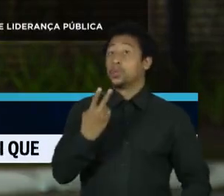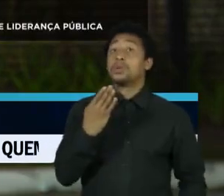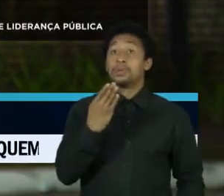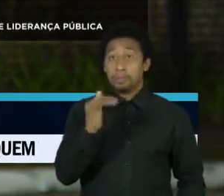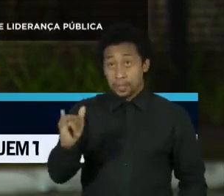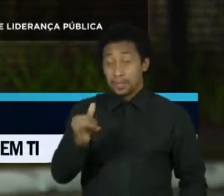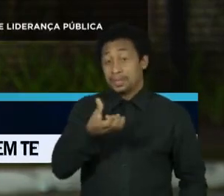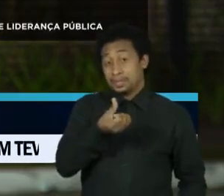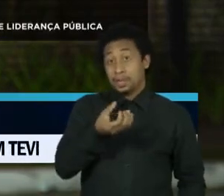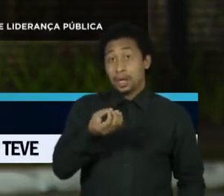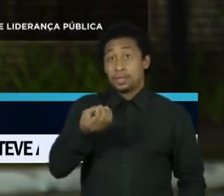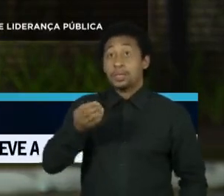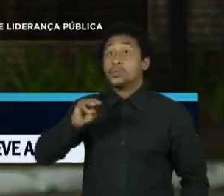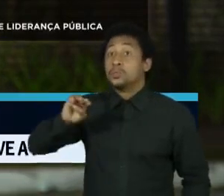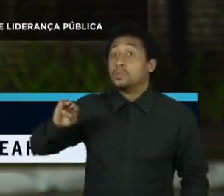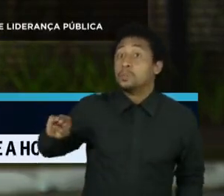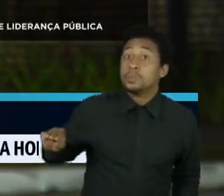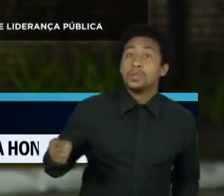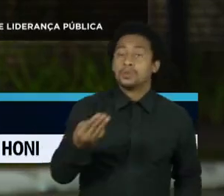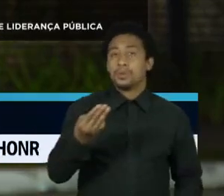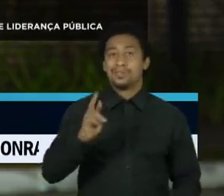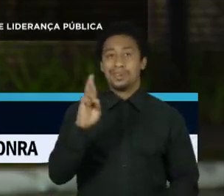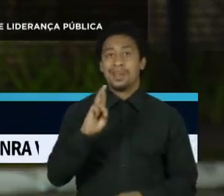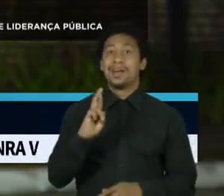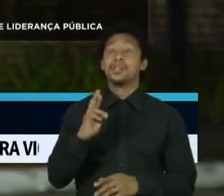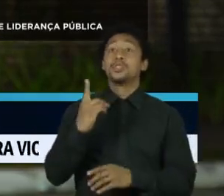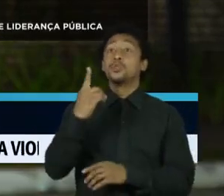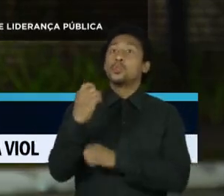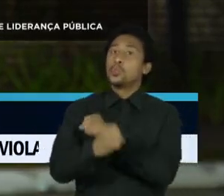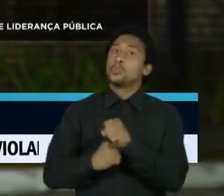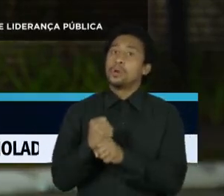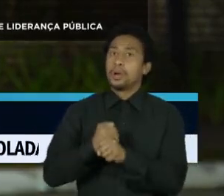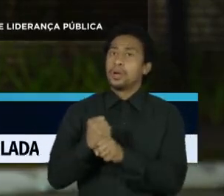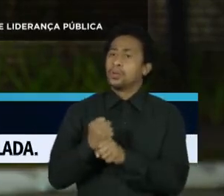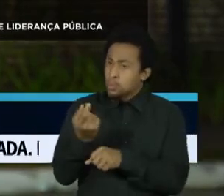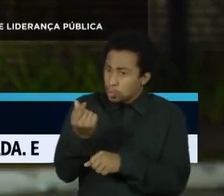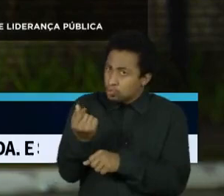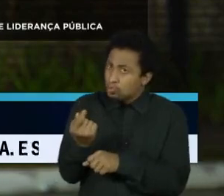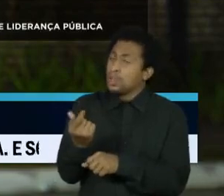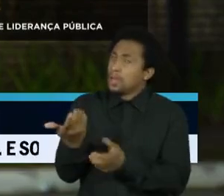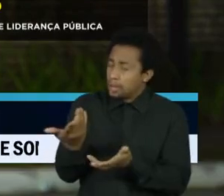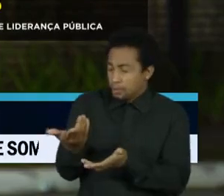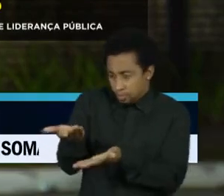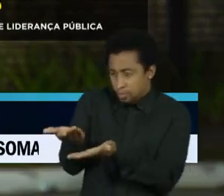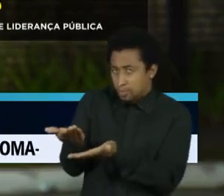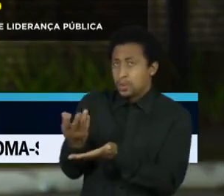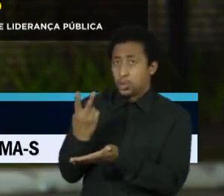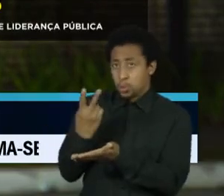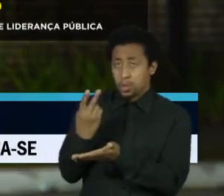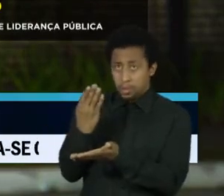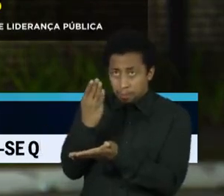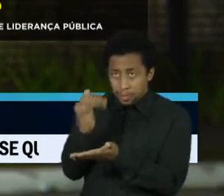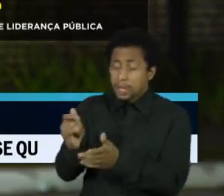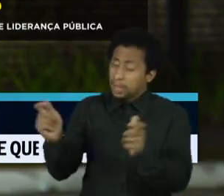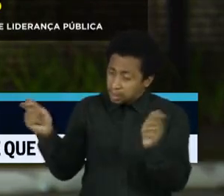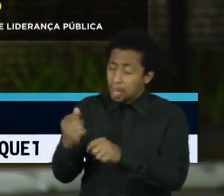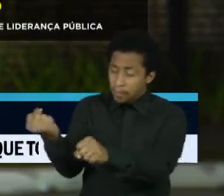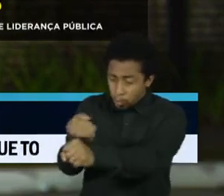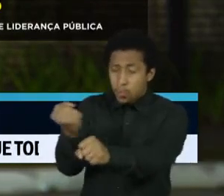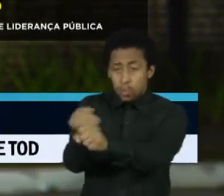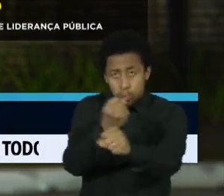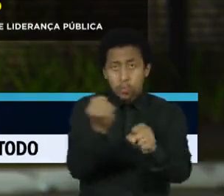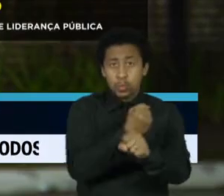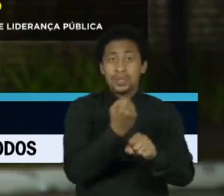milhões de reais por ano. Dinheiro que seria suficiente, por exemplo, para se construir 16